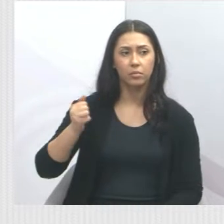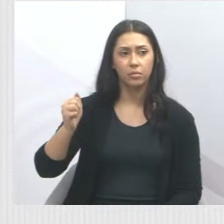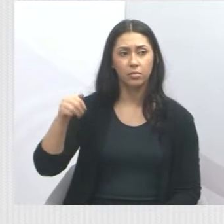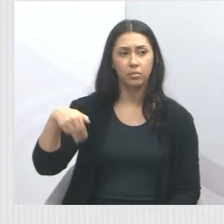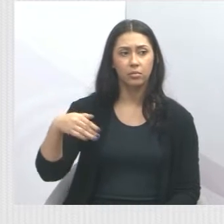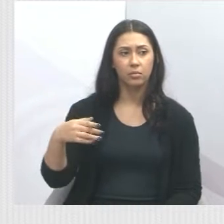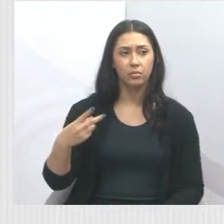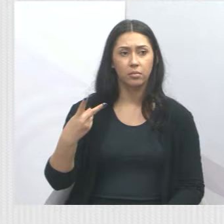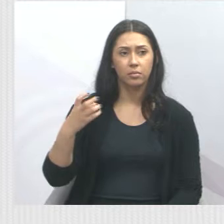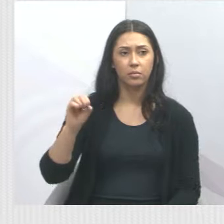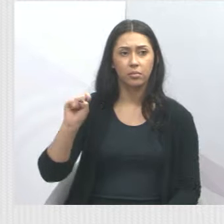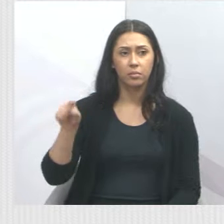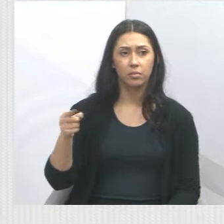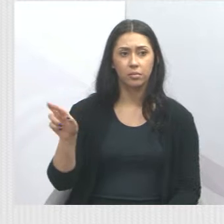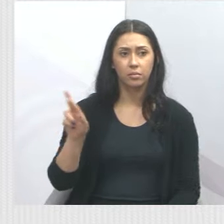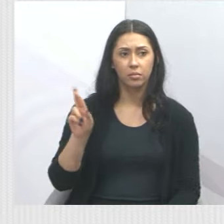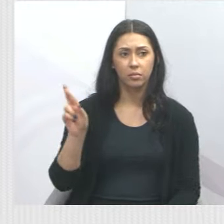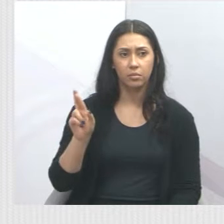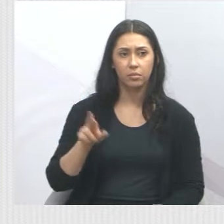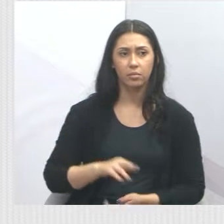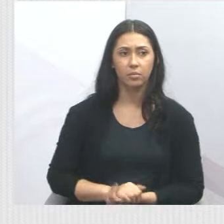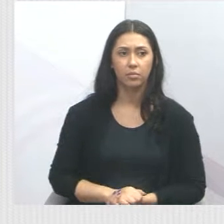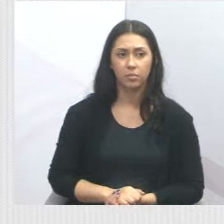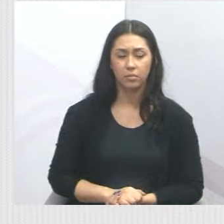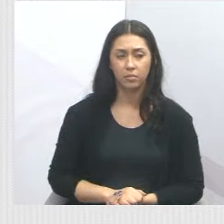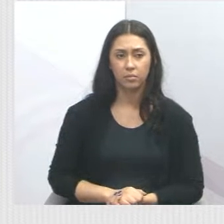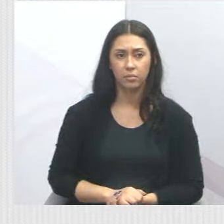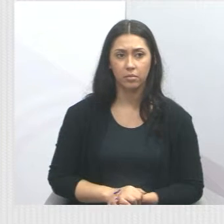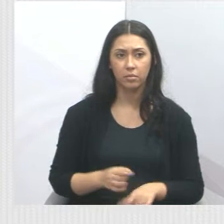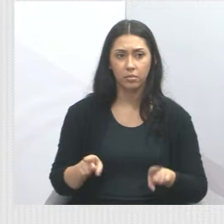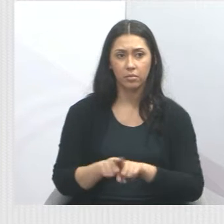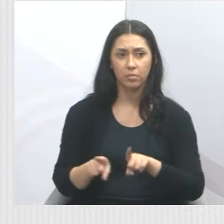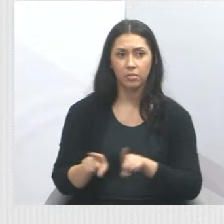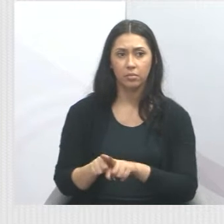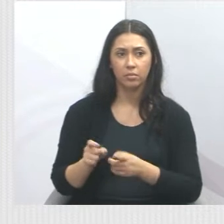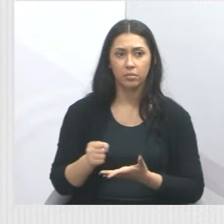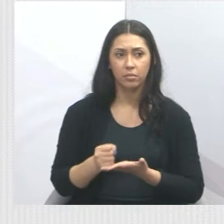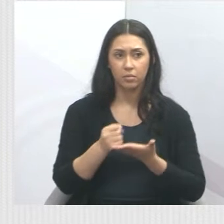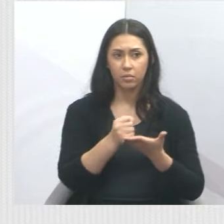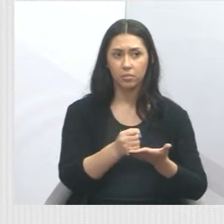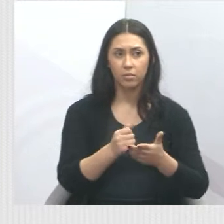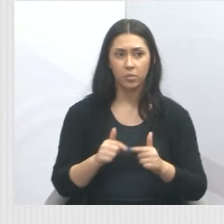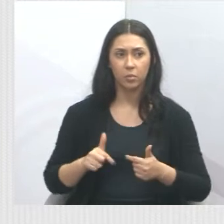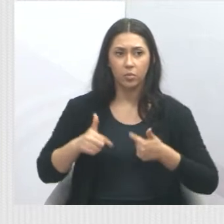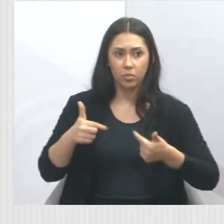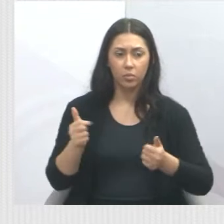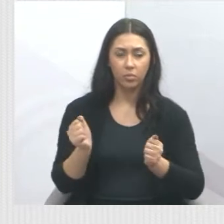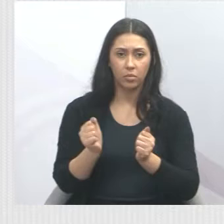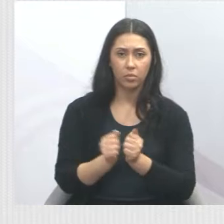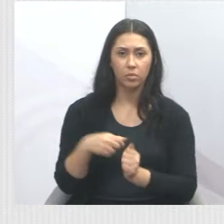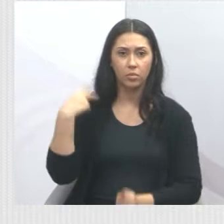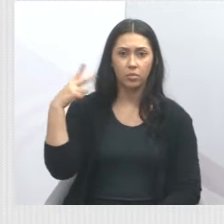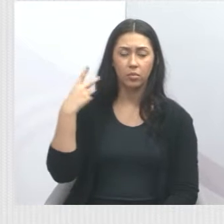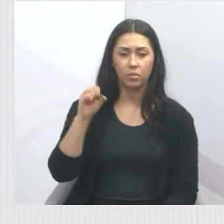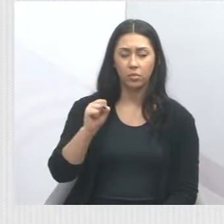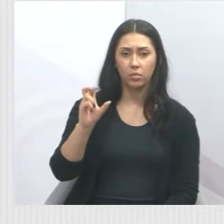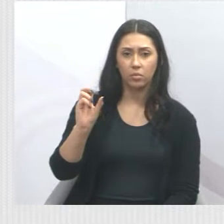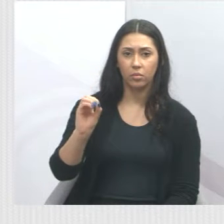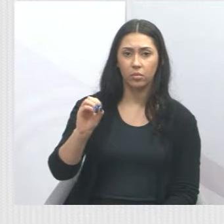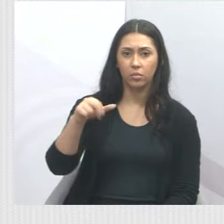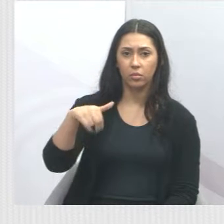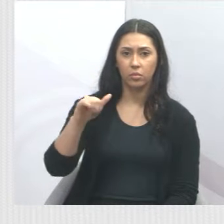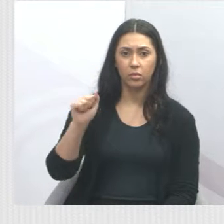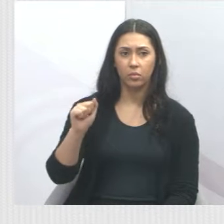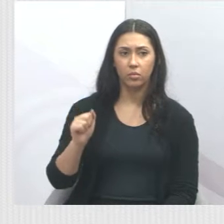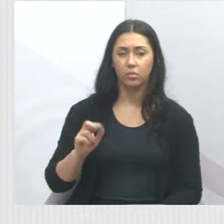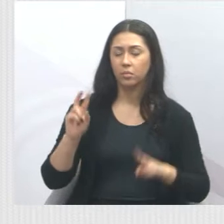Lar São José, R$ 20 mil. Também estamos reforçando a luta que a vereadora Sônia Patas da Amizade tem na